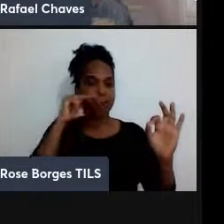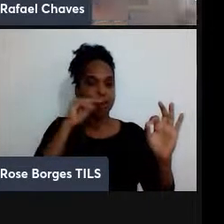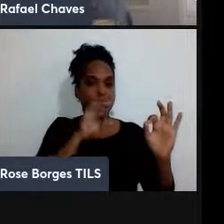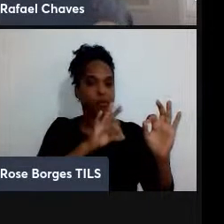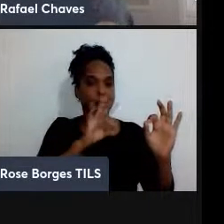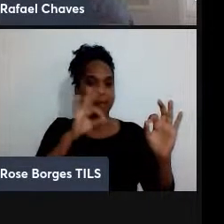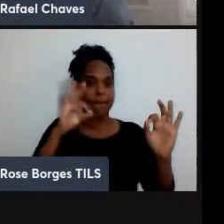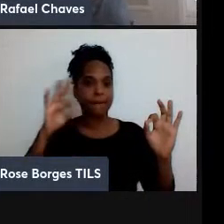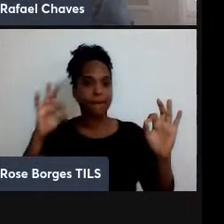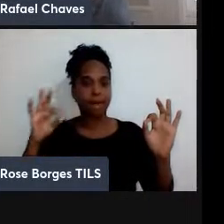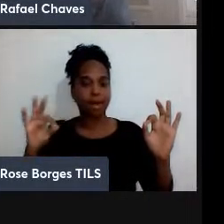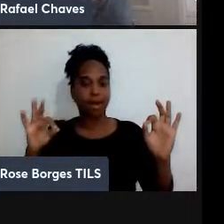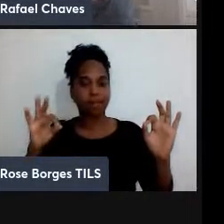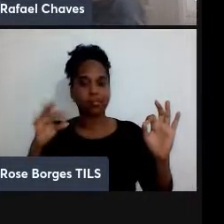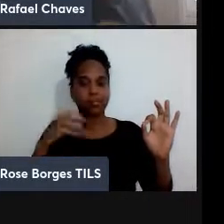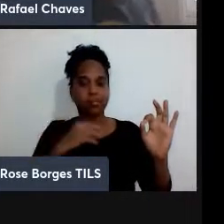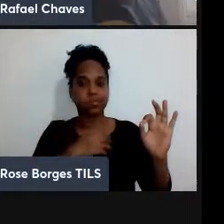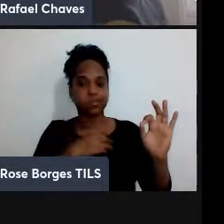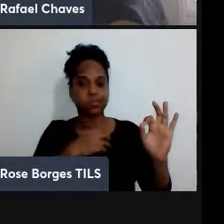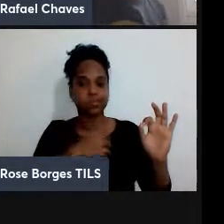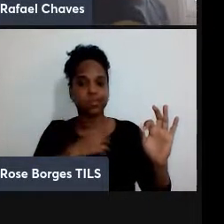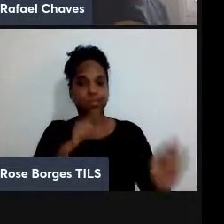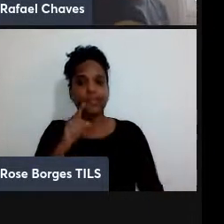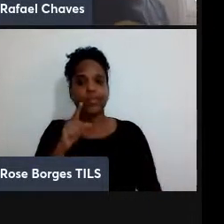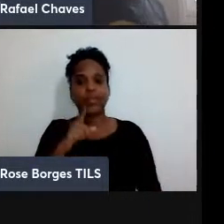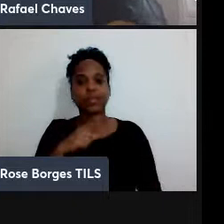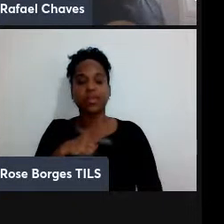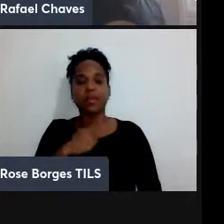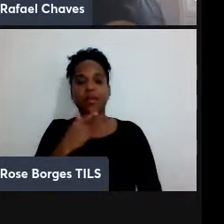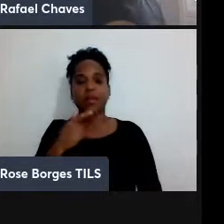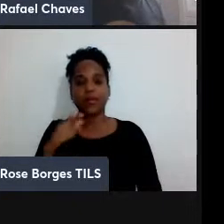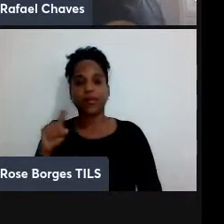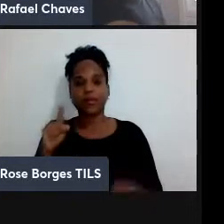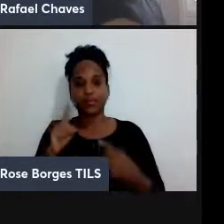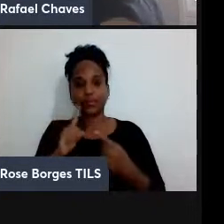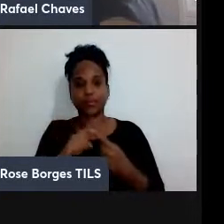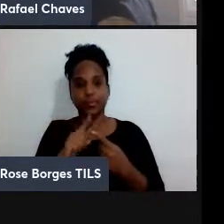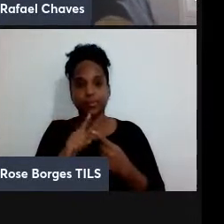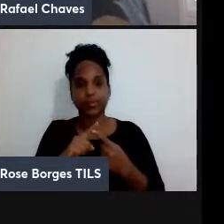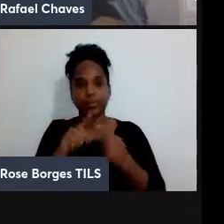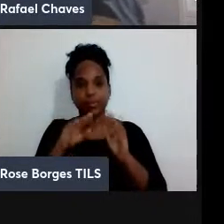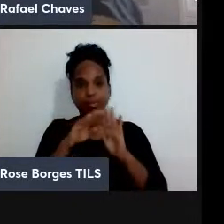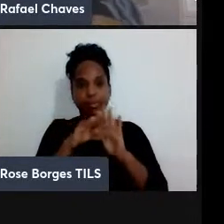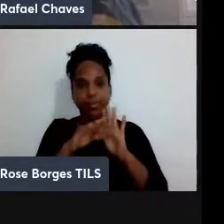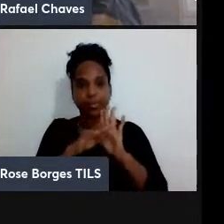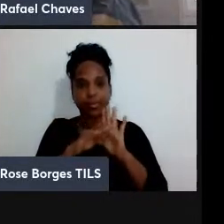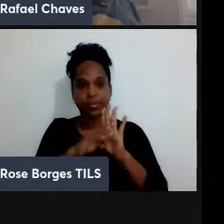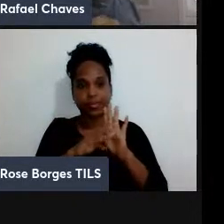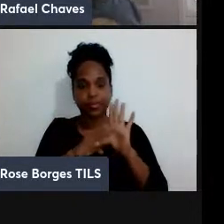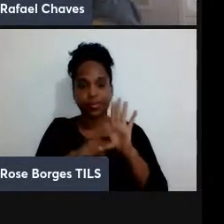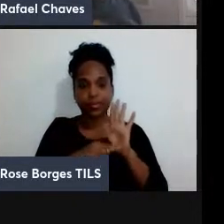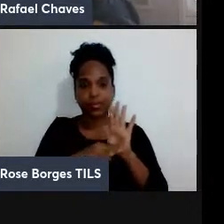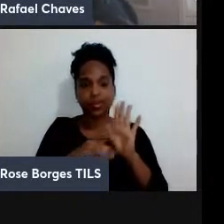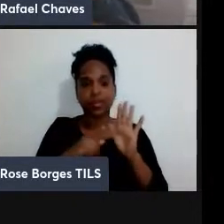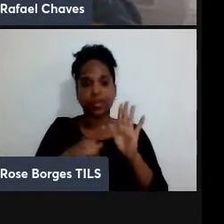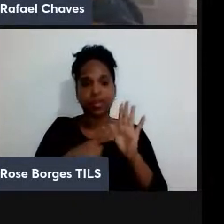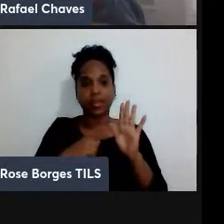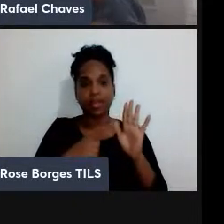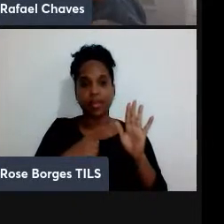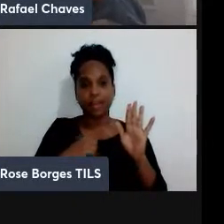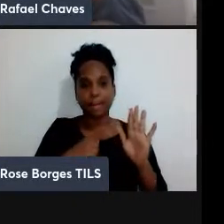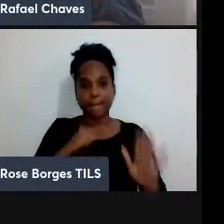E aqui a gente tem vários outros tipos de protocolos. Deixa eu só ver o tempo aqui. Então, a gente tem o chamado código